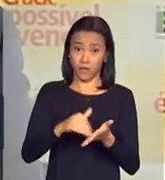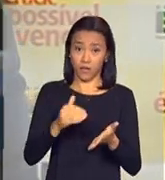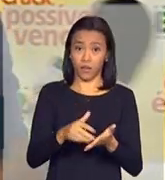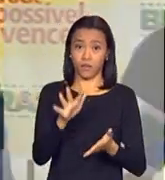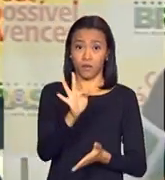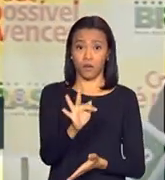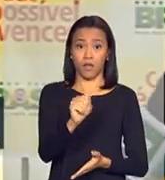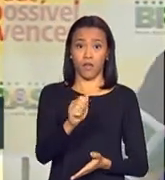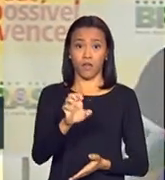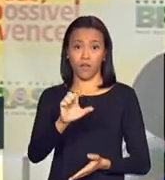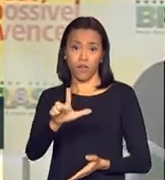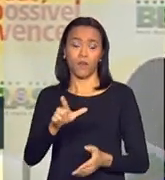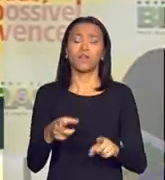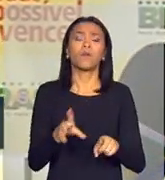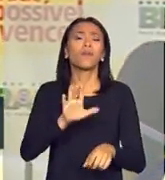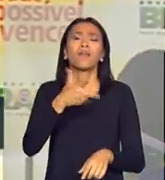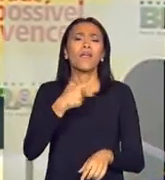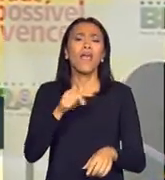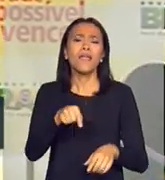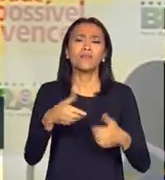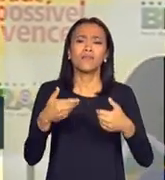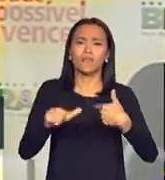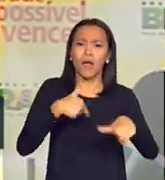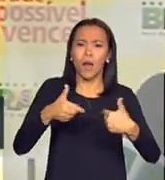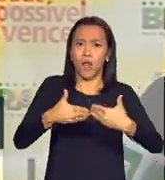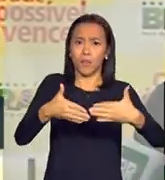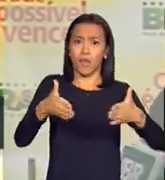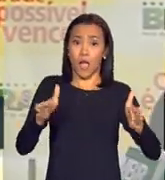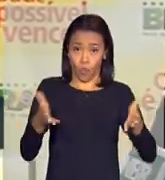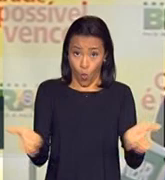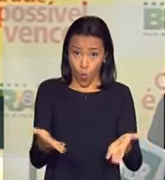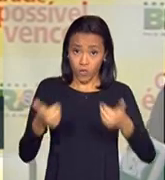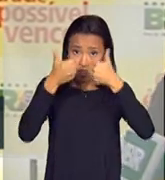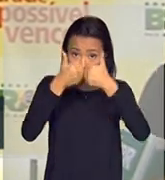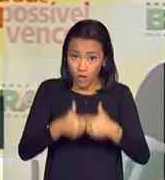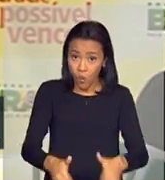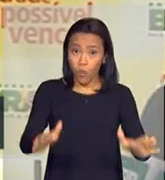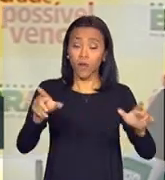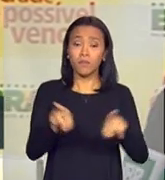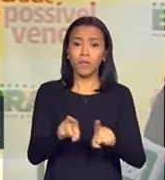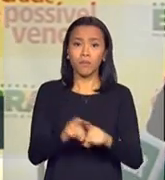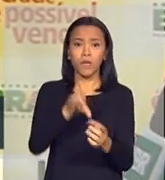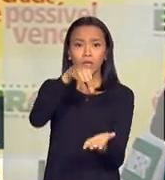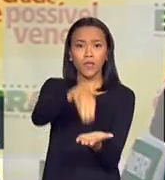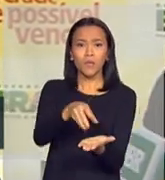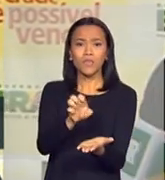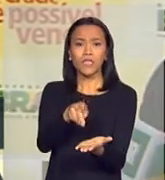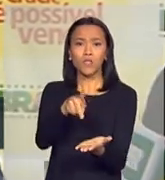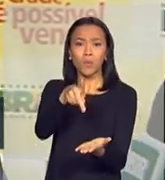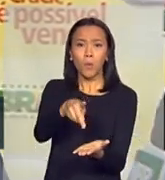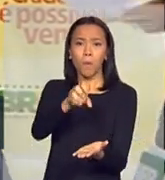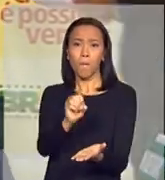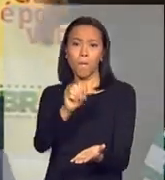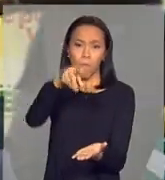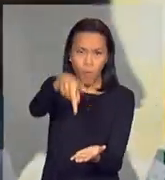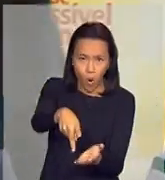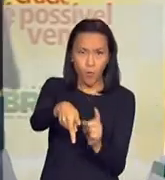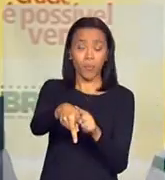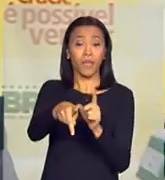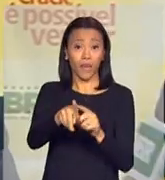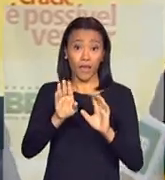Barbosa. Agora, essa ampliação, ela cria, vai ser inaugurado hoje também, o Centro POP, que é o Centro de Referência